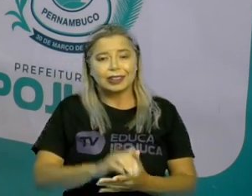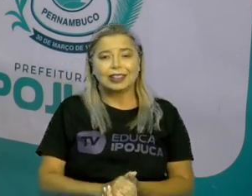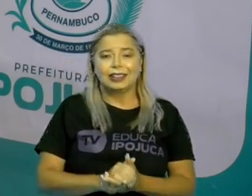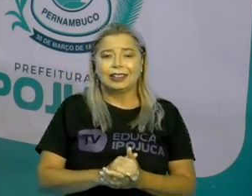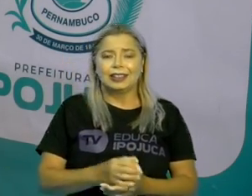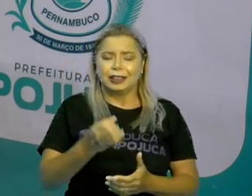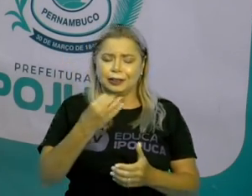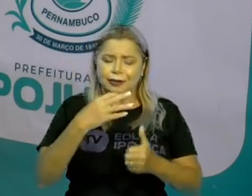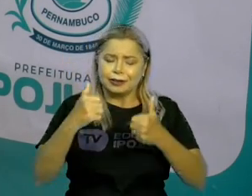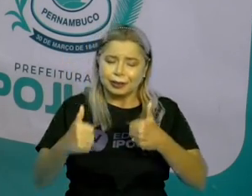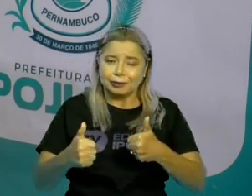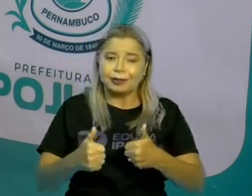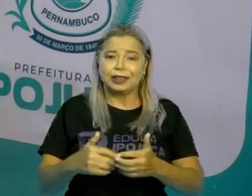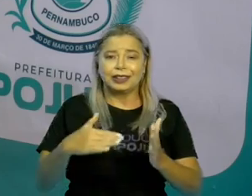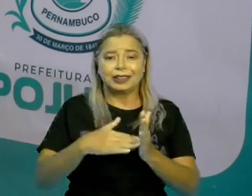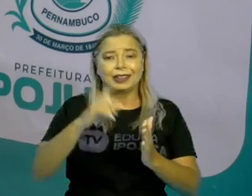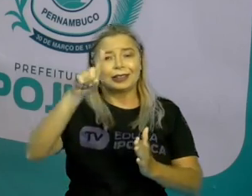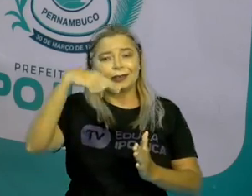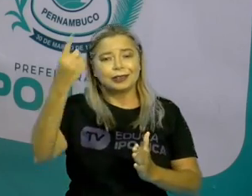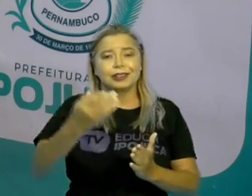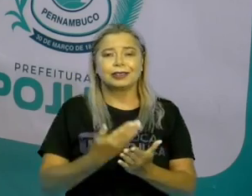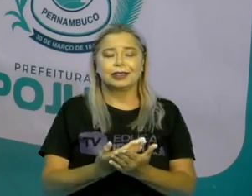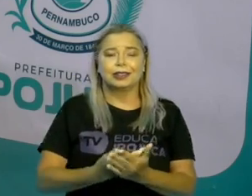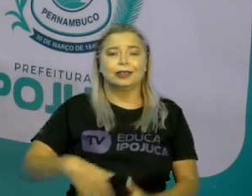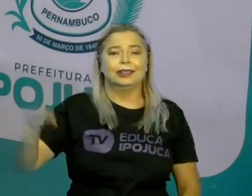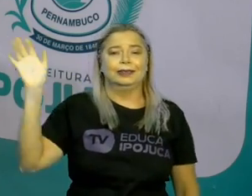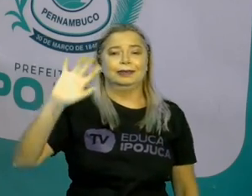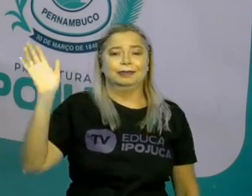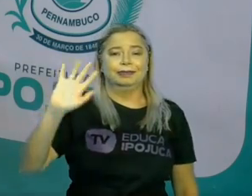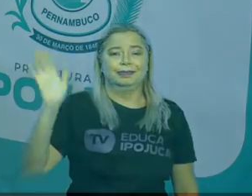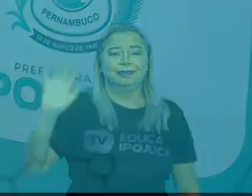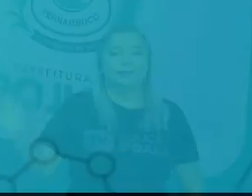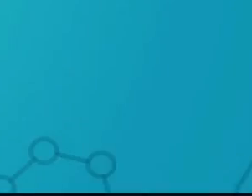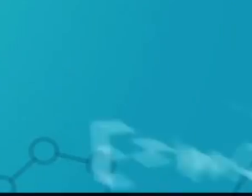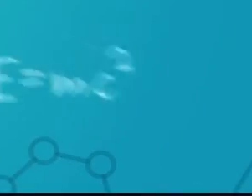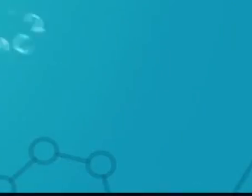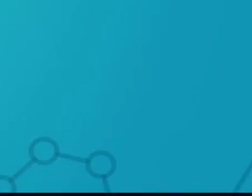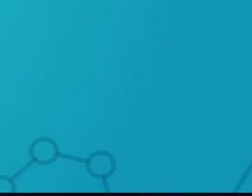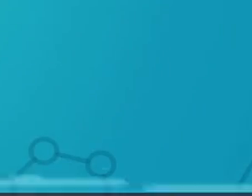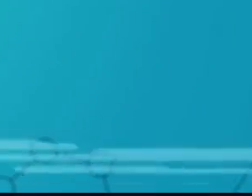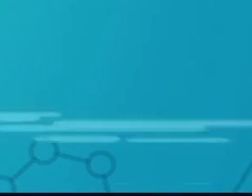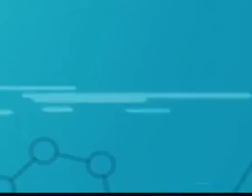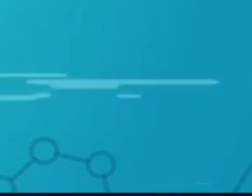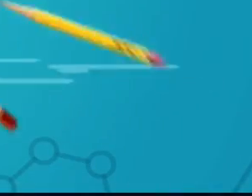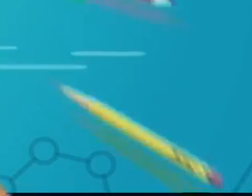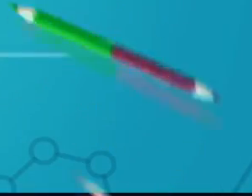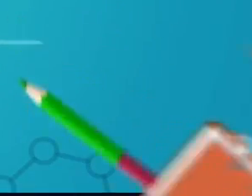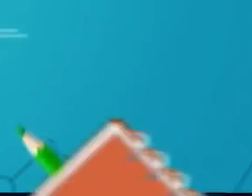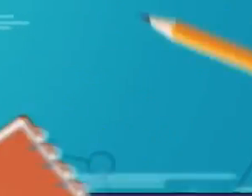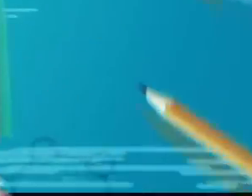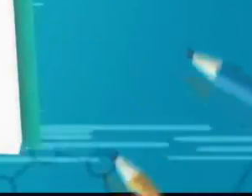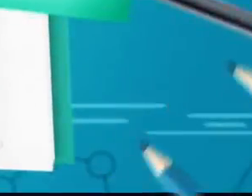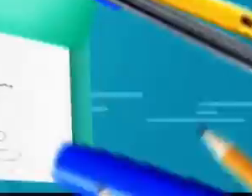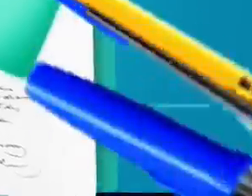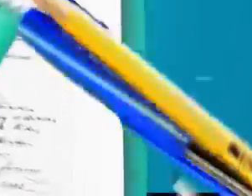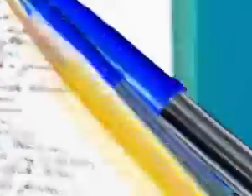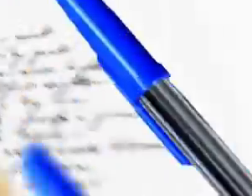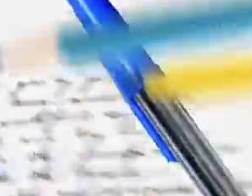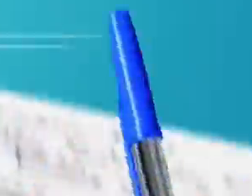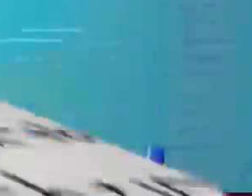Fiquem bem e até a próxima. E aí, Transcrição